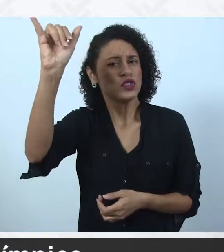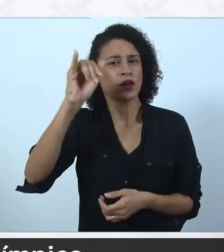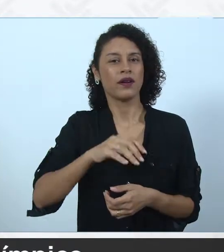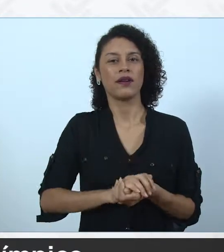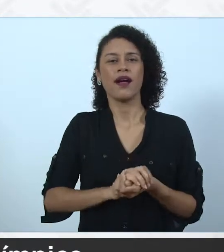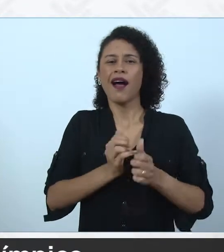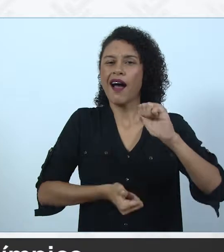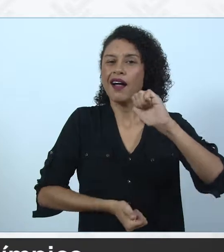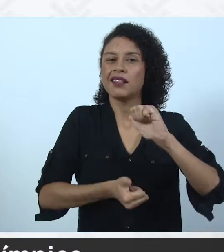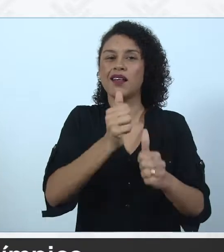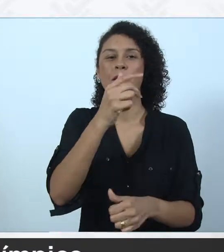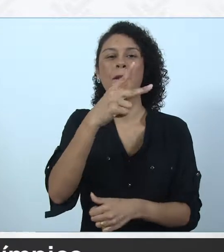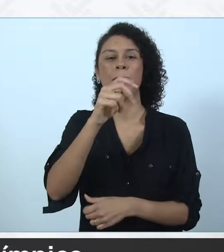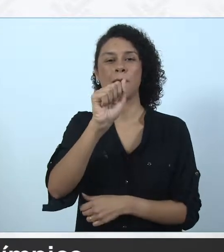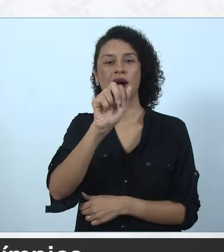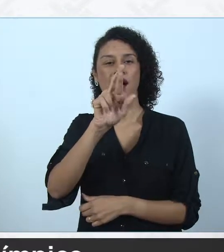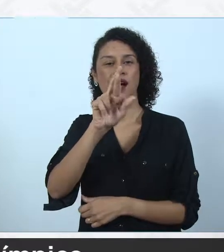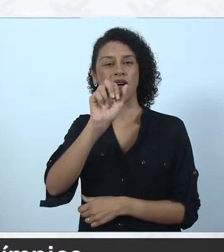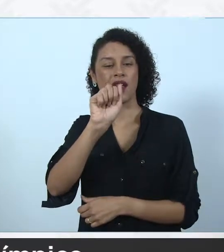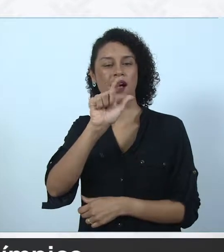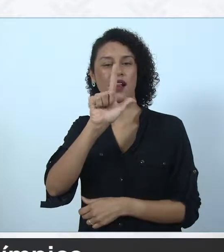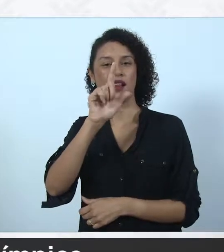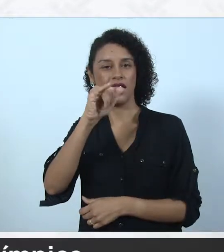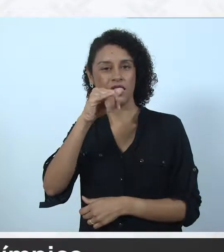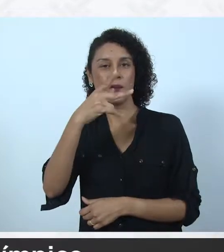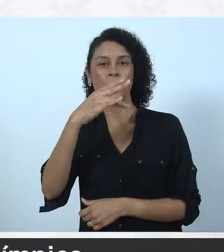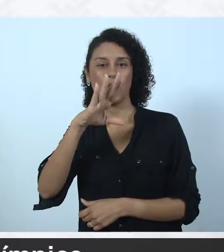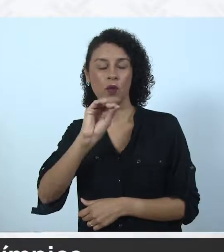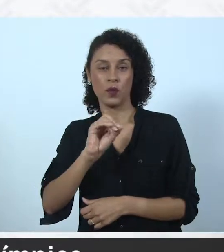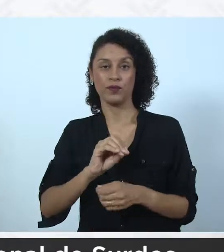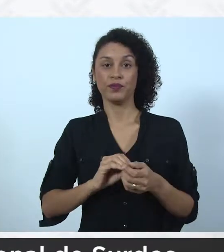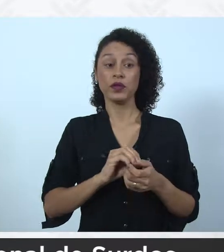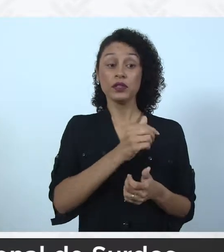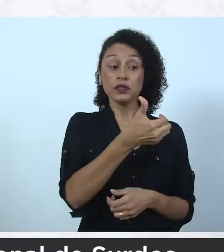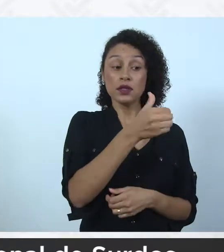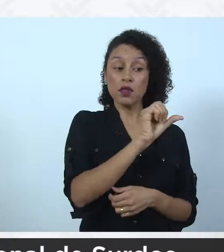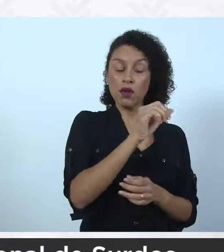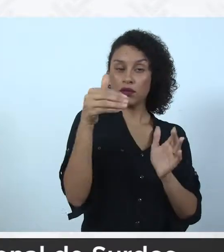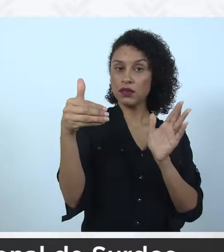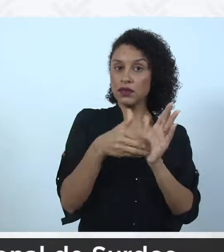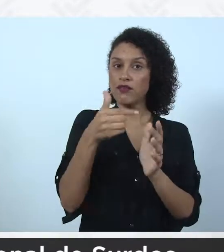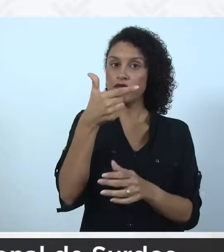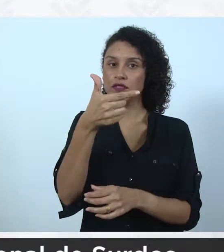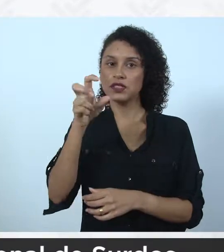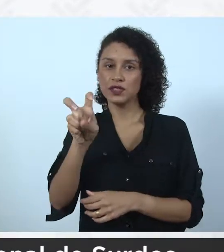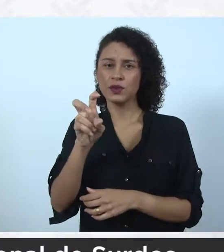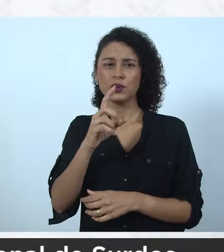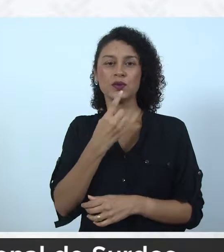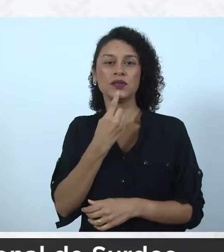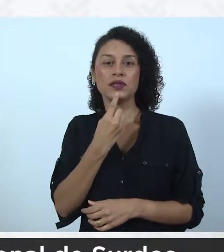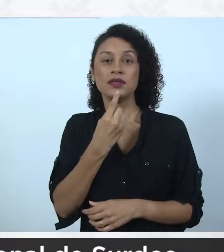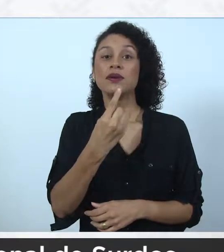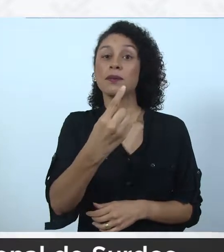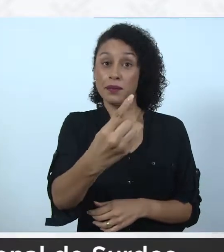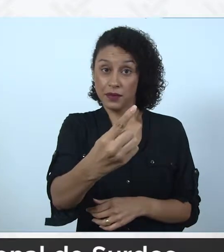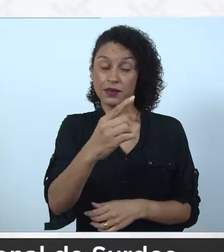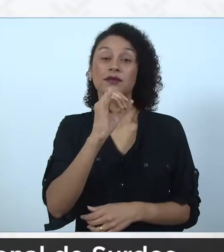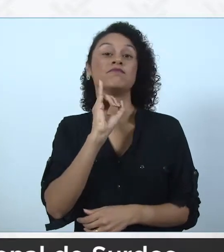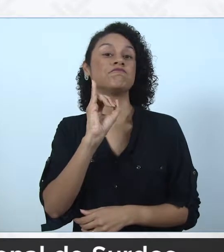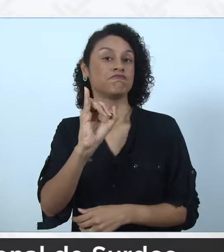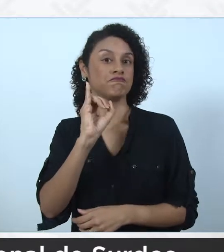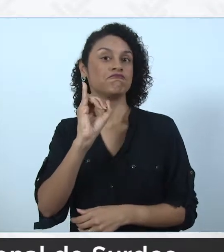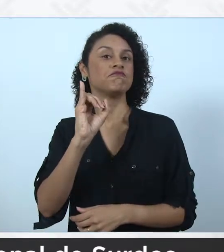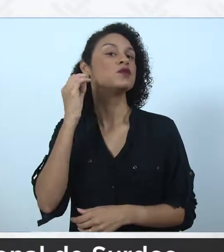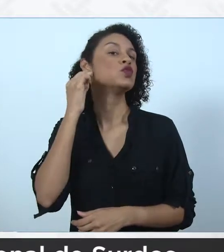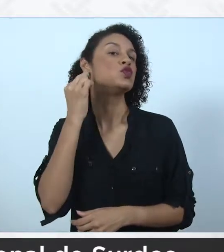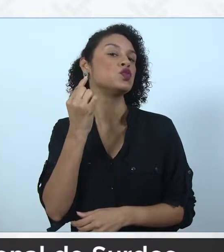Dia do Atleta Paralímpico. De 19 a 25, Semana